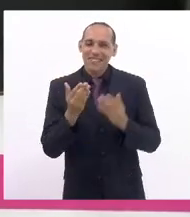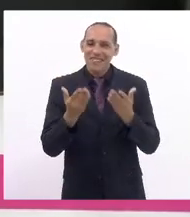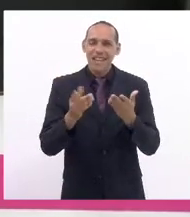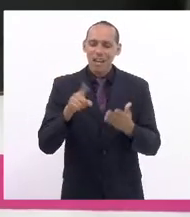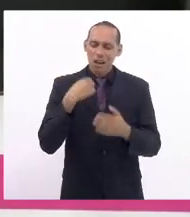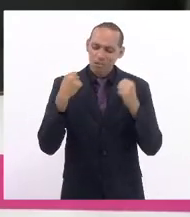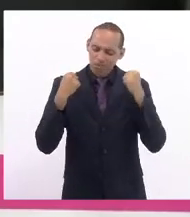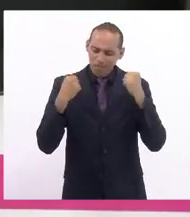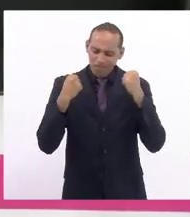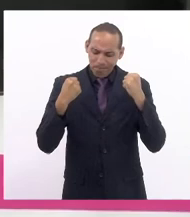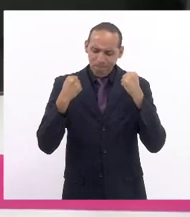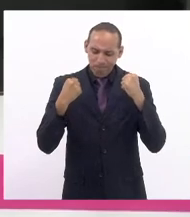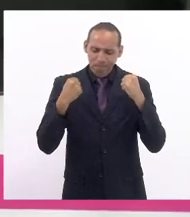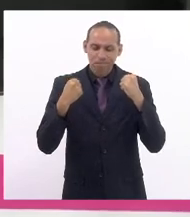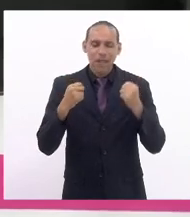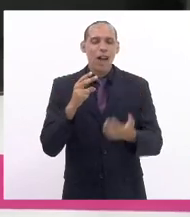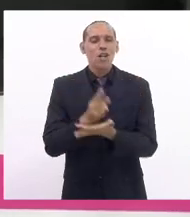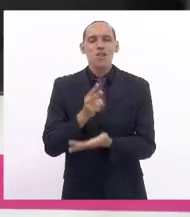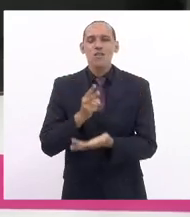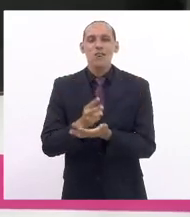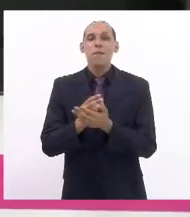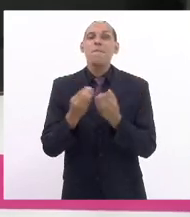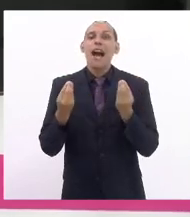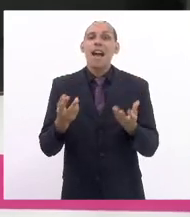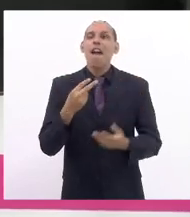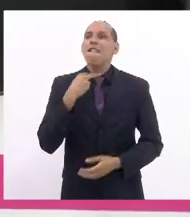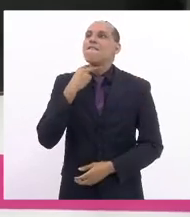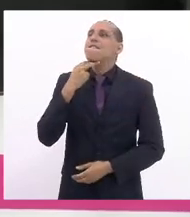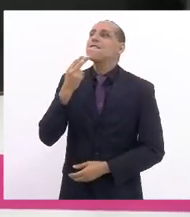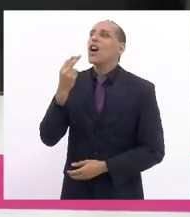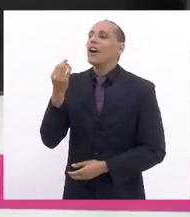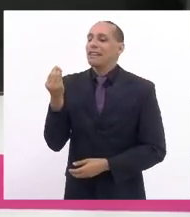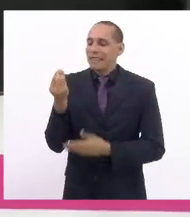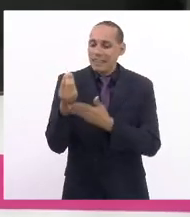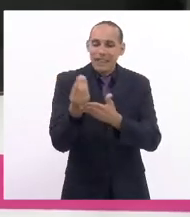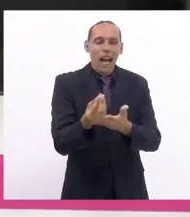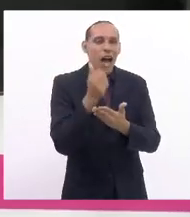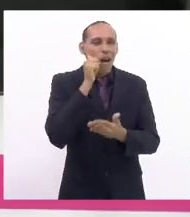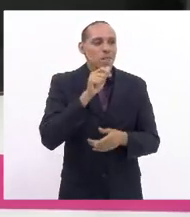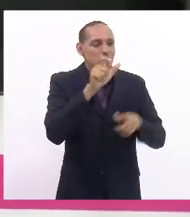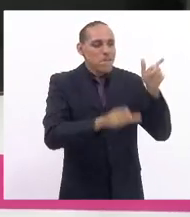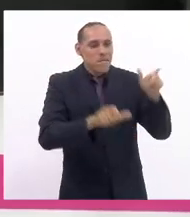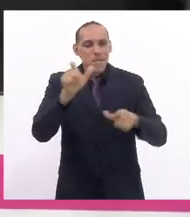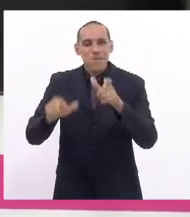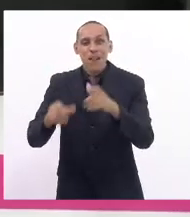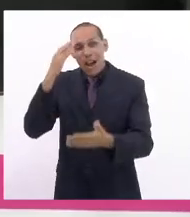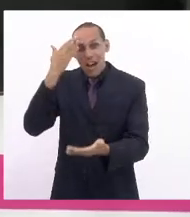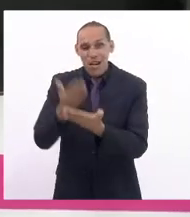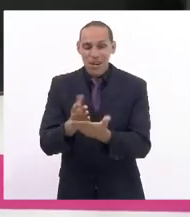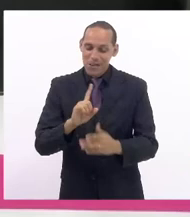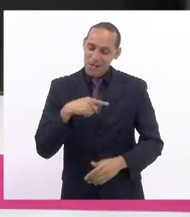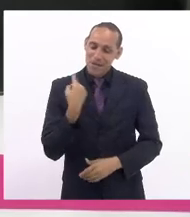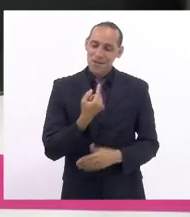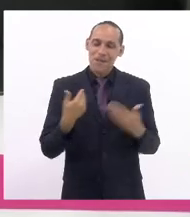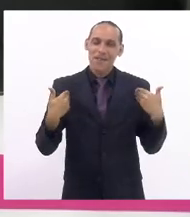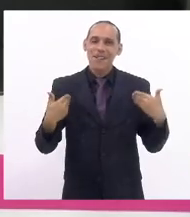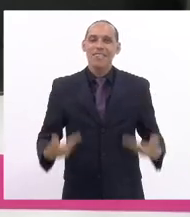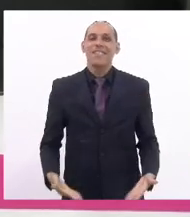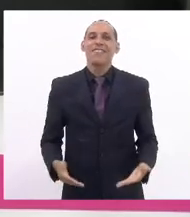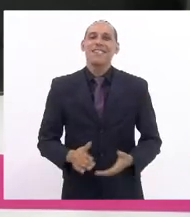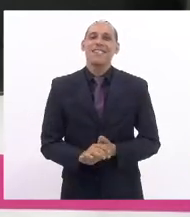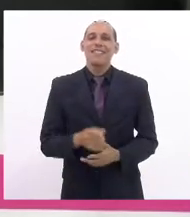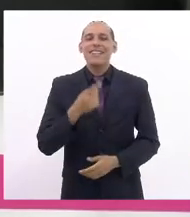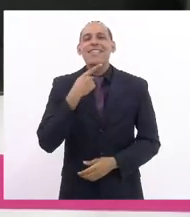para continuar dando voz a essas mulheres que confiam em cada uma de nós. Desejando a todos